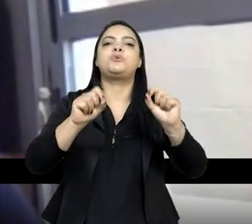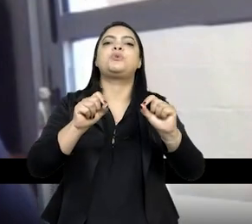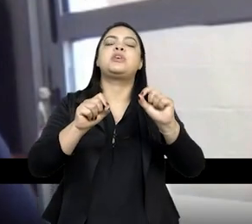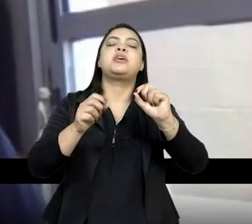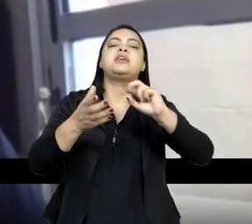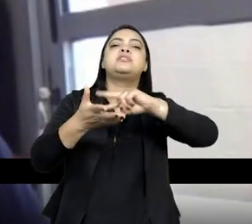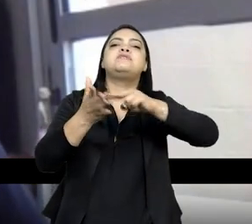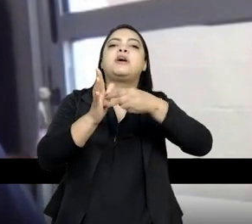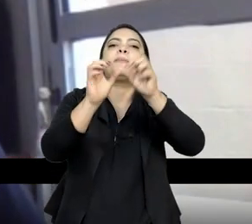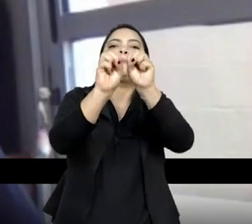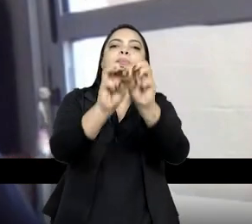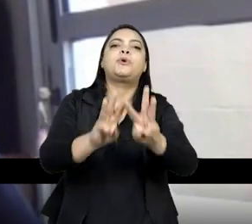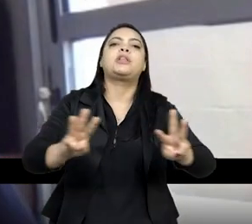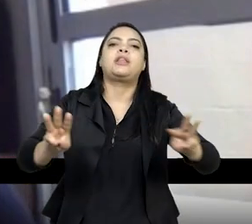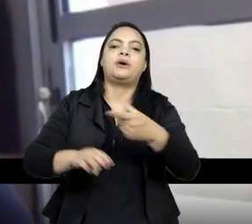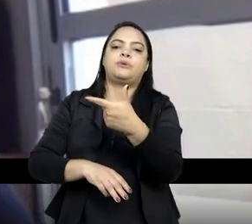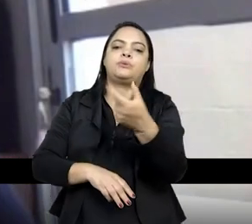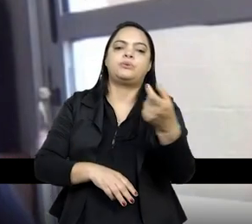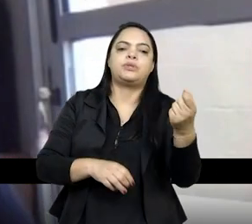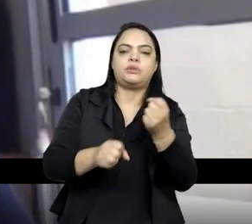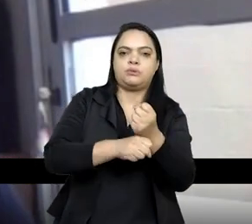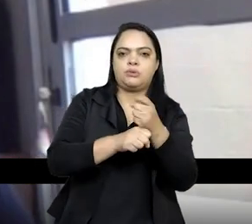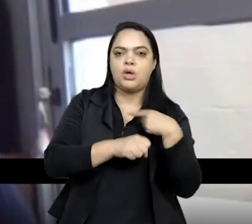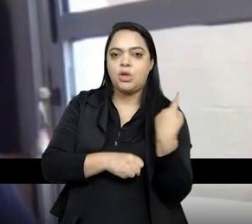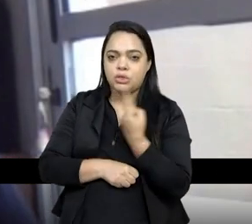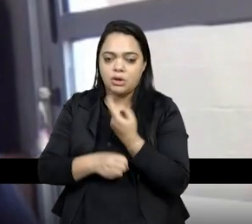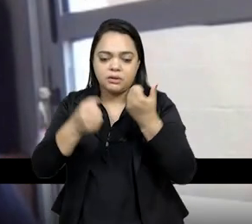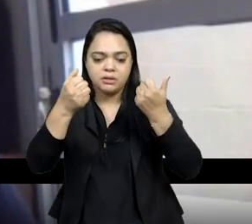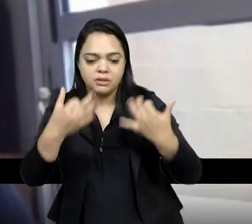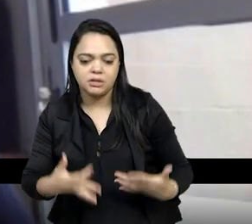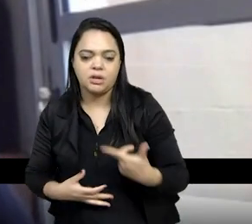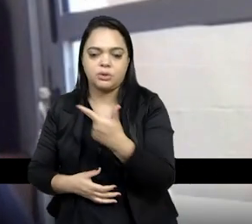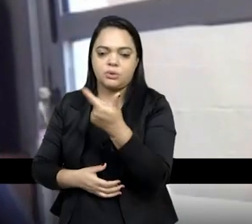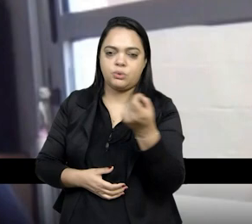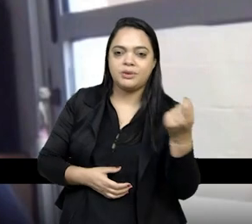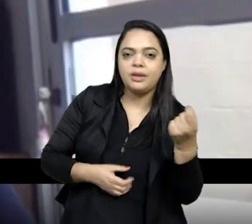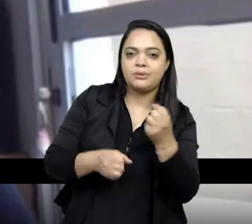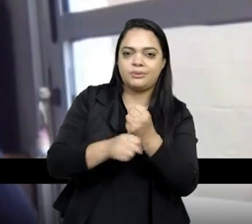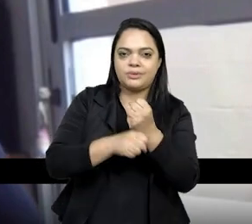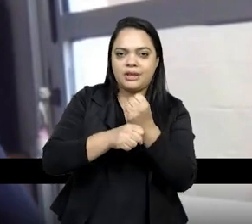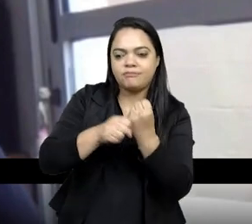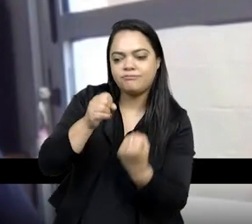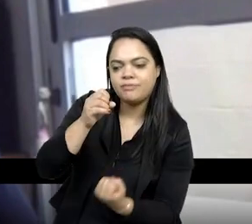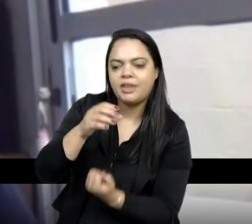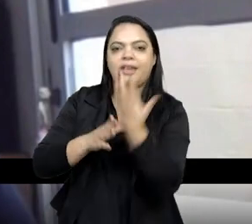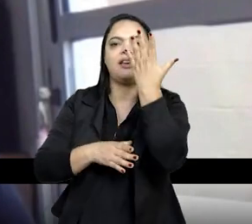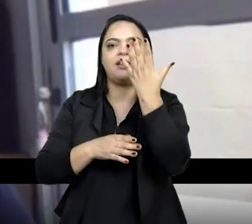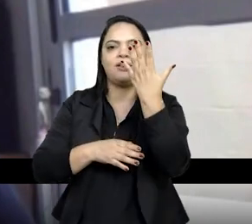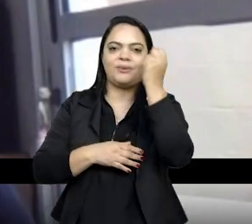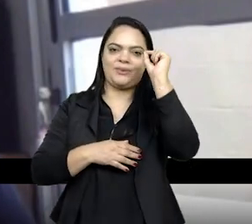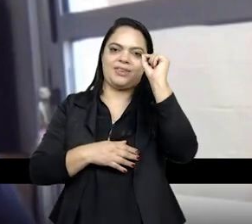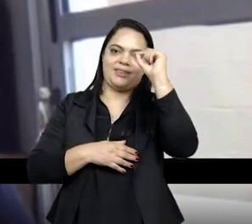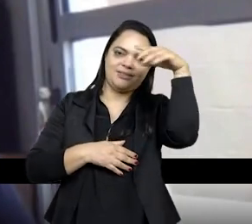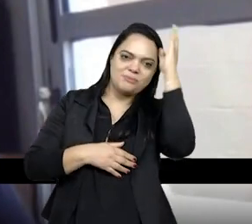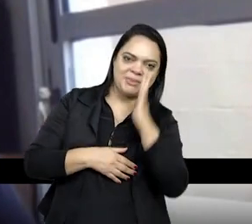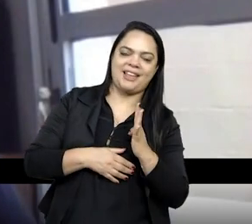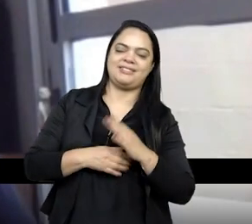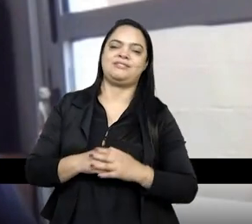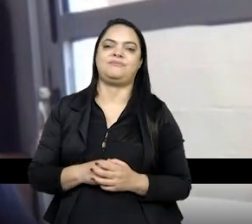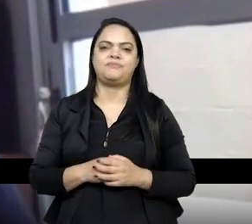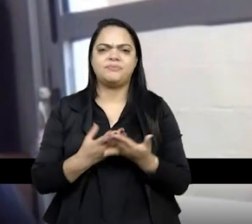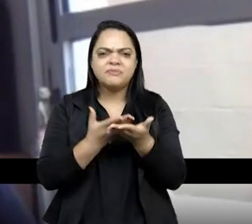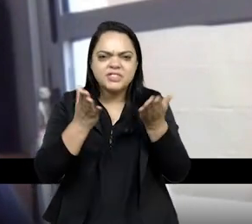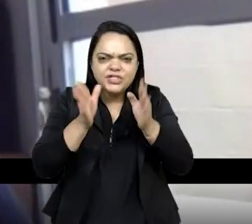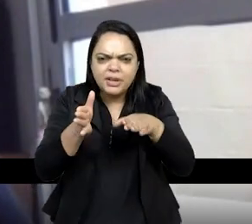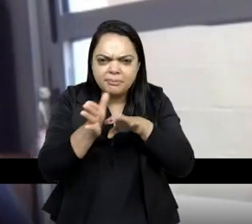portal do Bicentenário, nós vamos falar desses 200 anos de invenção do Brasil. E assim, pelas suas pesquisas que tu